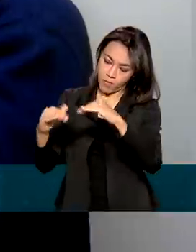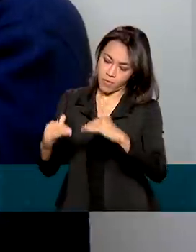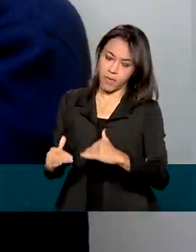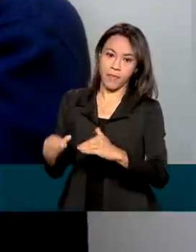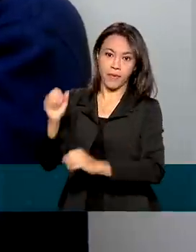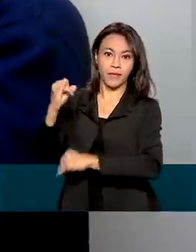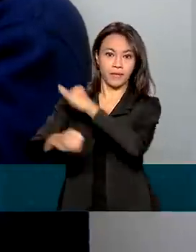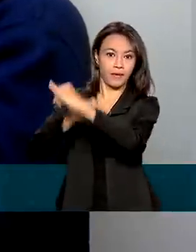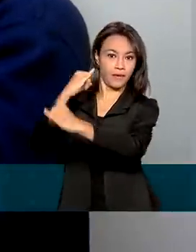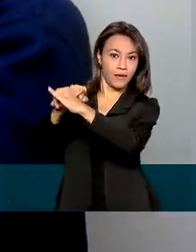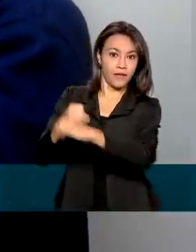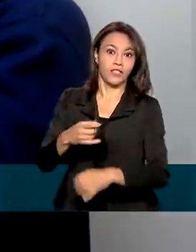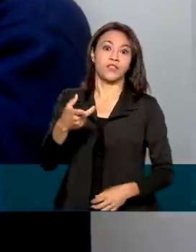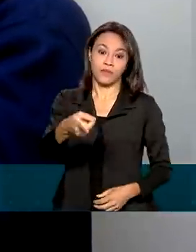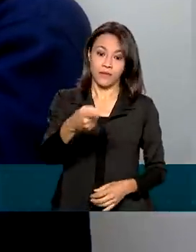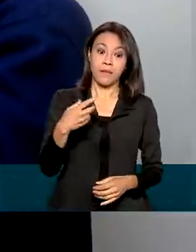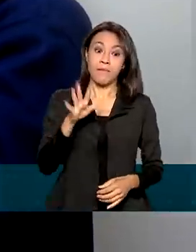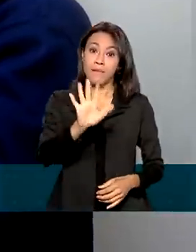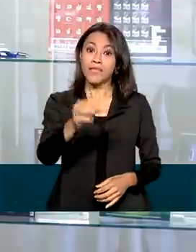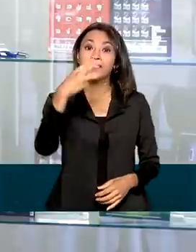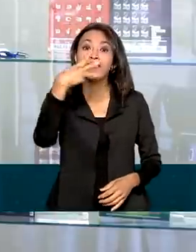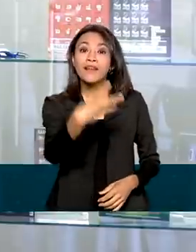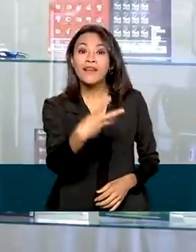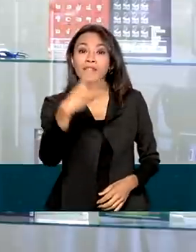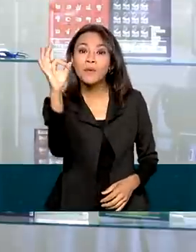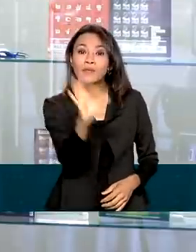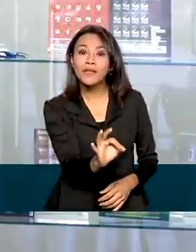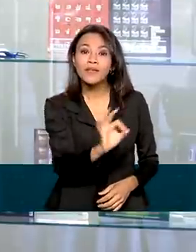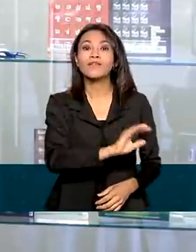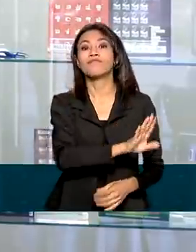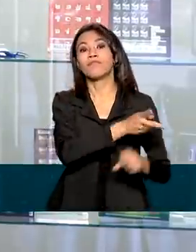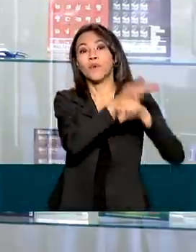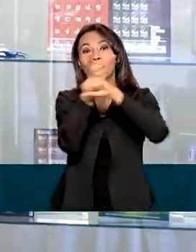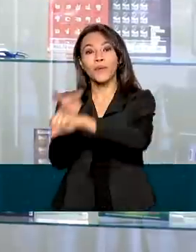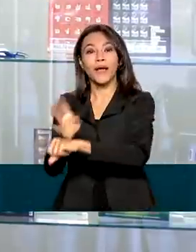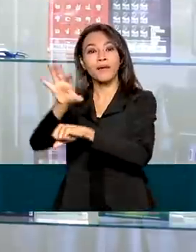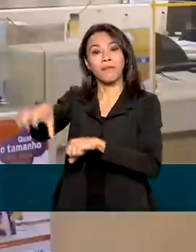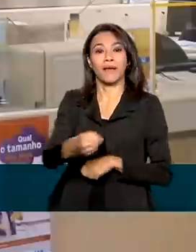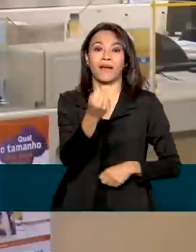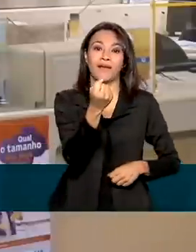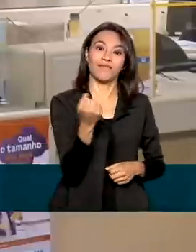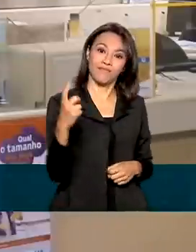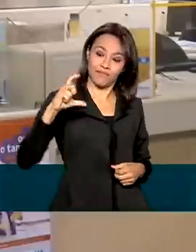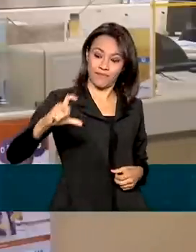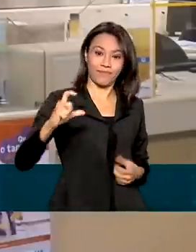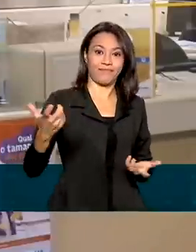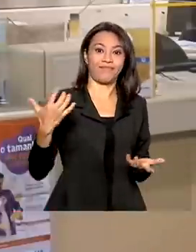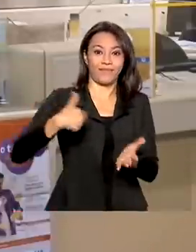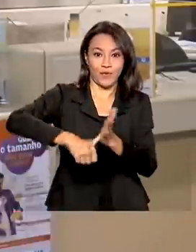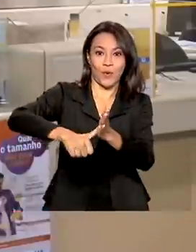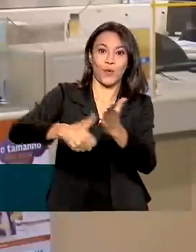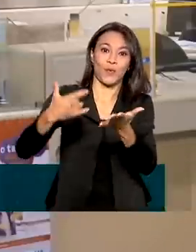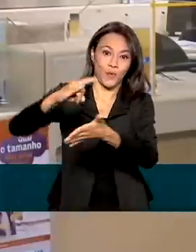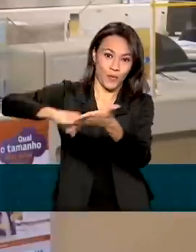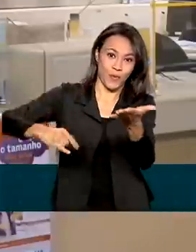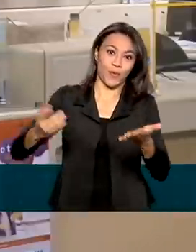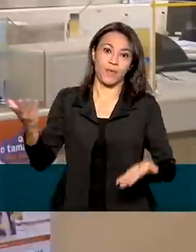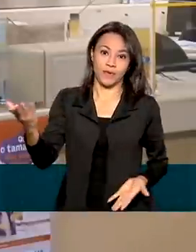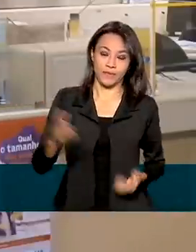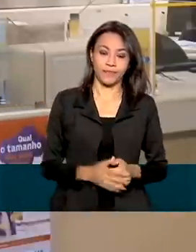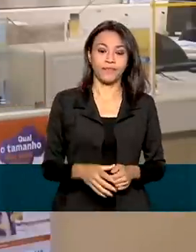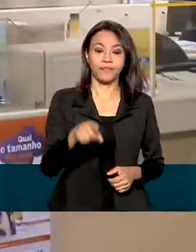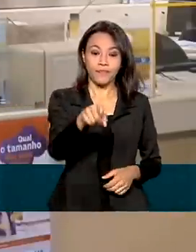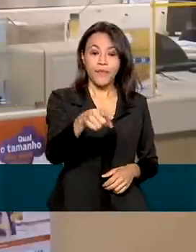Mas pouco mais de 3% foram resgatados pelos proprietários. É um serviço que disponibiliza ao